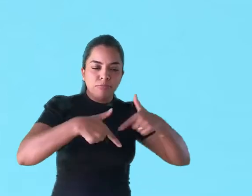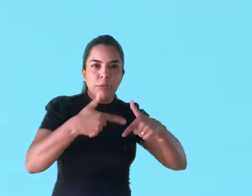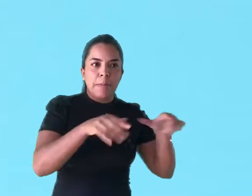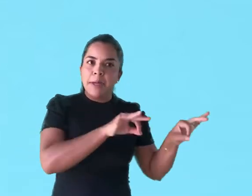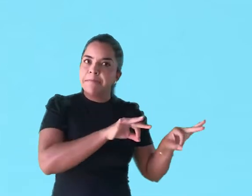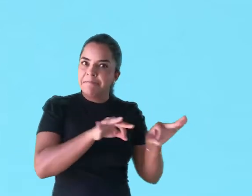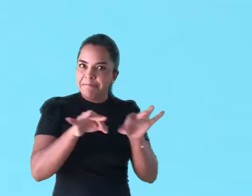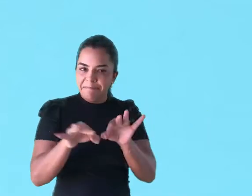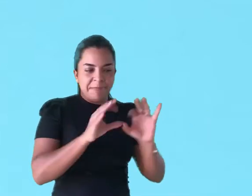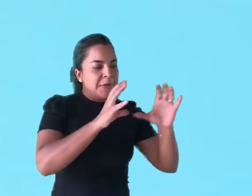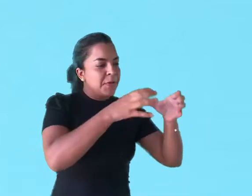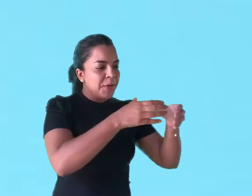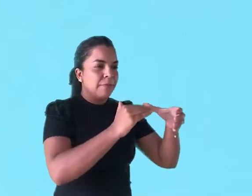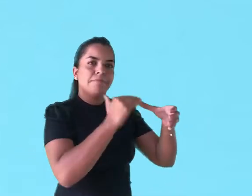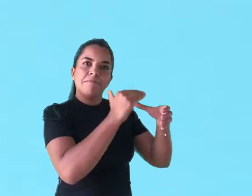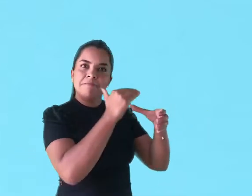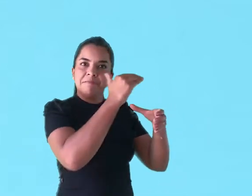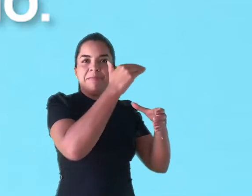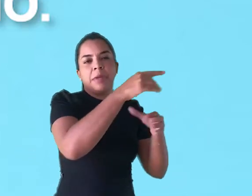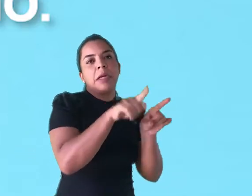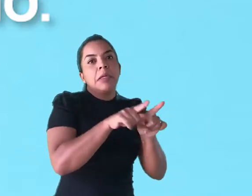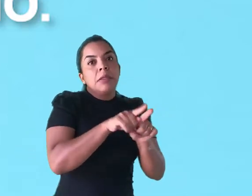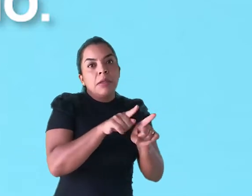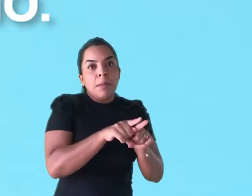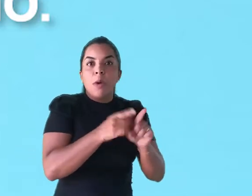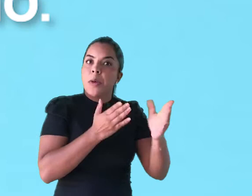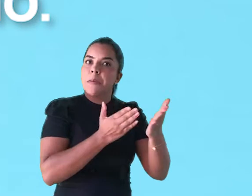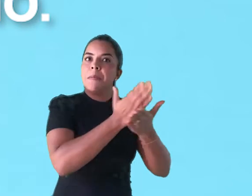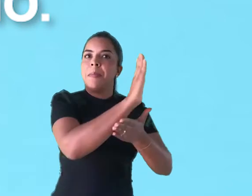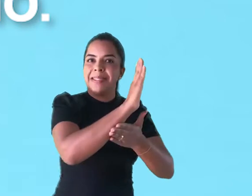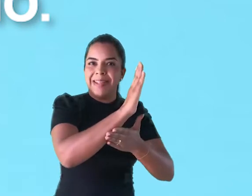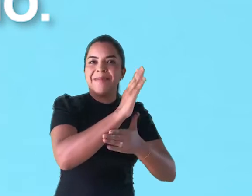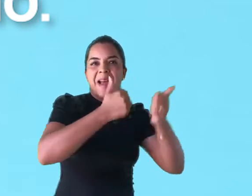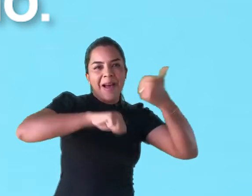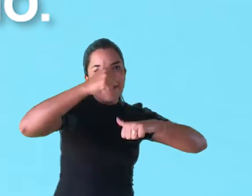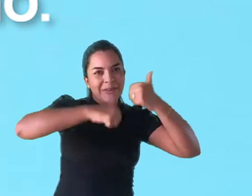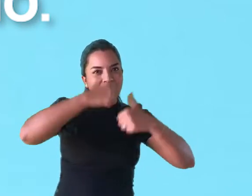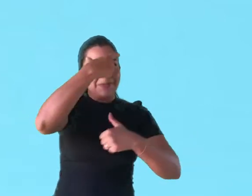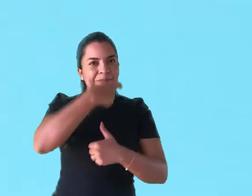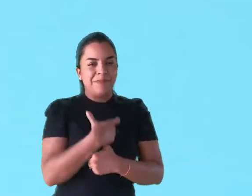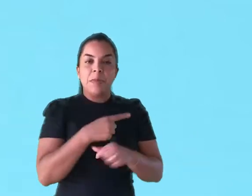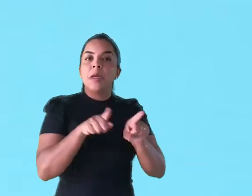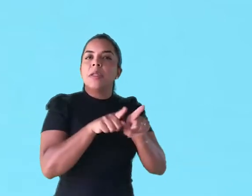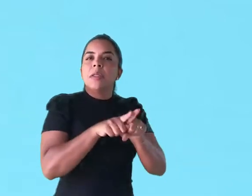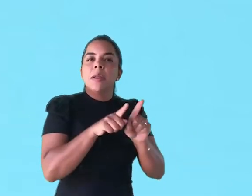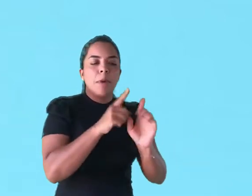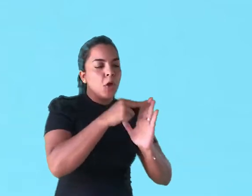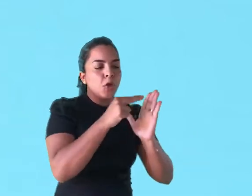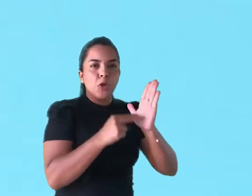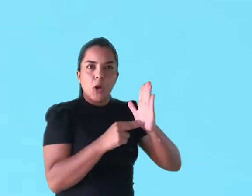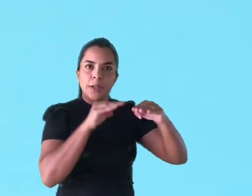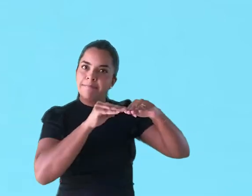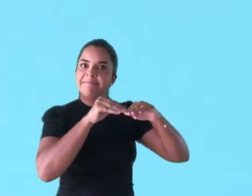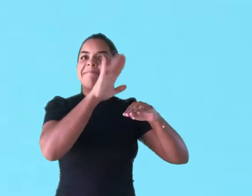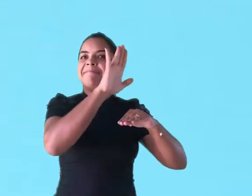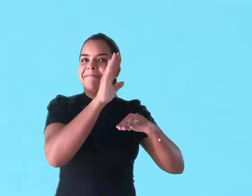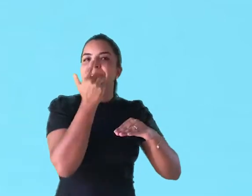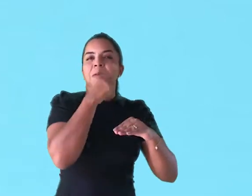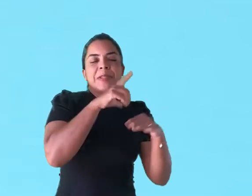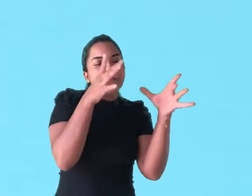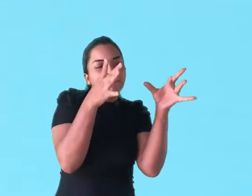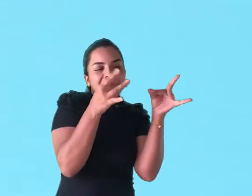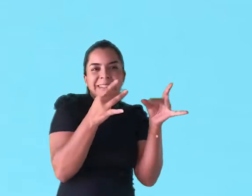de exercício efetivo em cada nível, aprovação em avaliação de desempenho, alcance da pontuação mínima